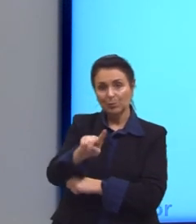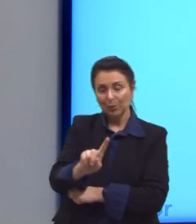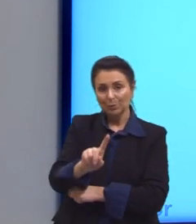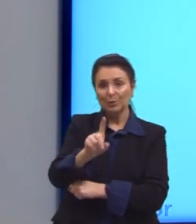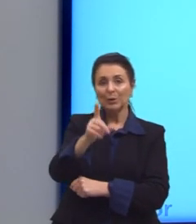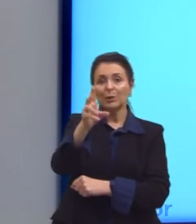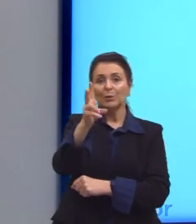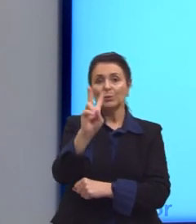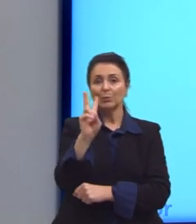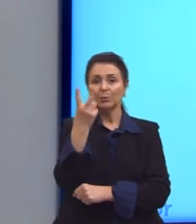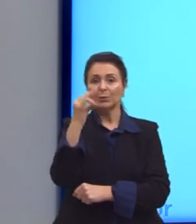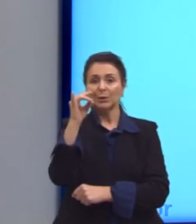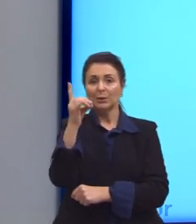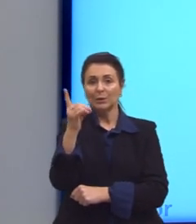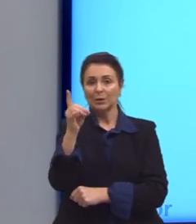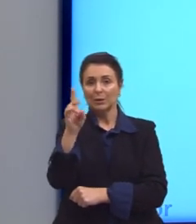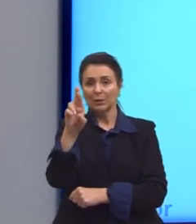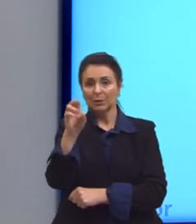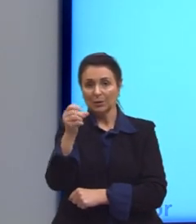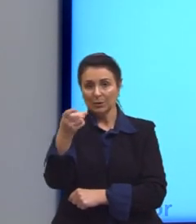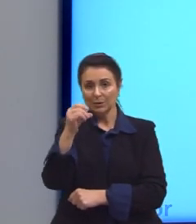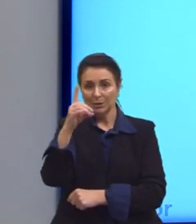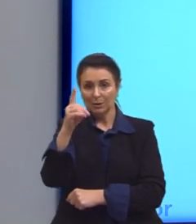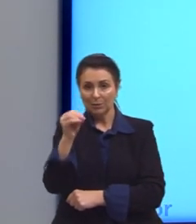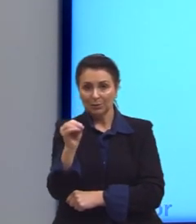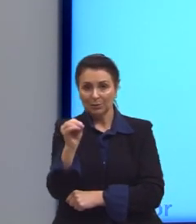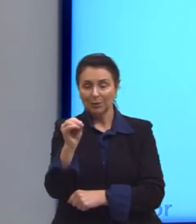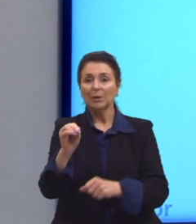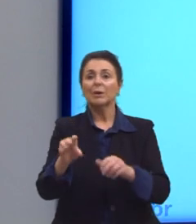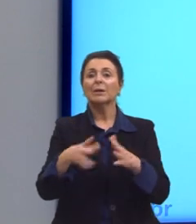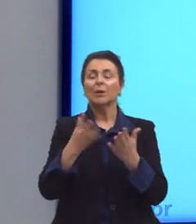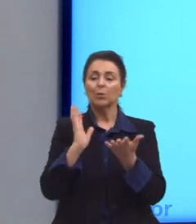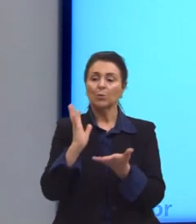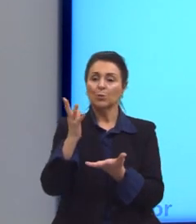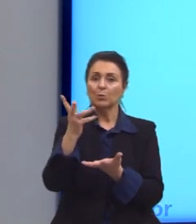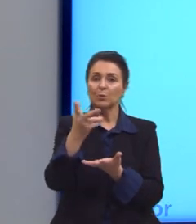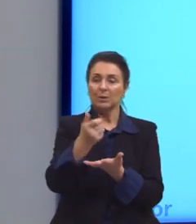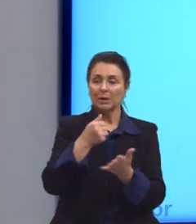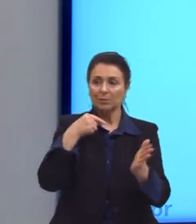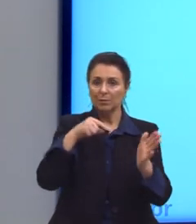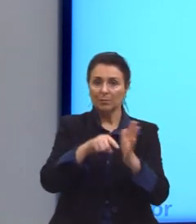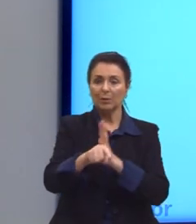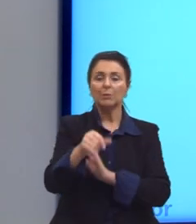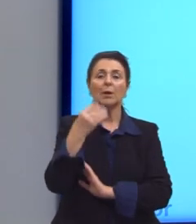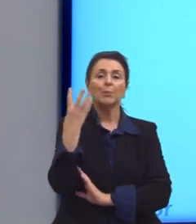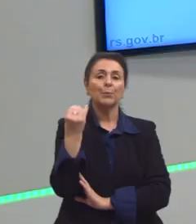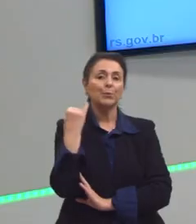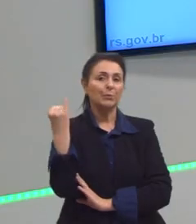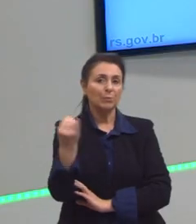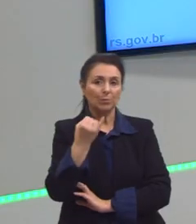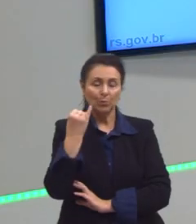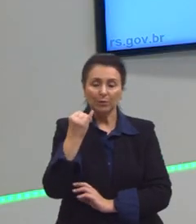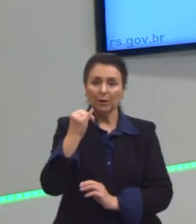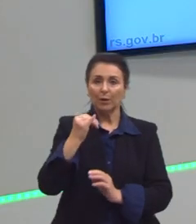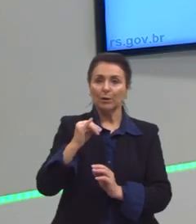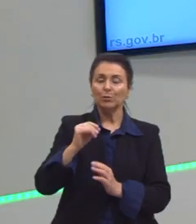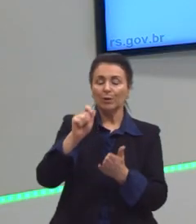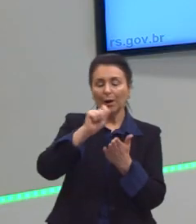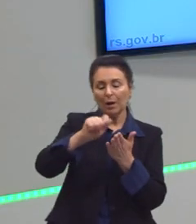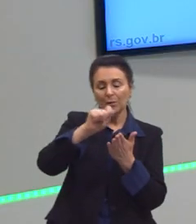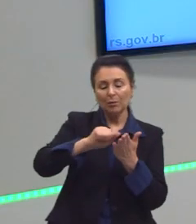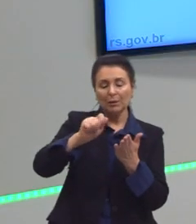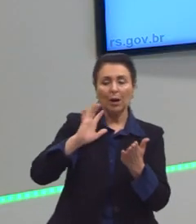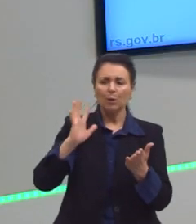neutralização, ok? Então, os dados da questão, é muito importante a gente anotar os dados para conseguir